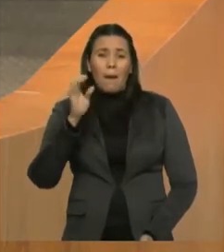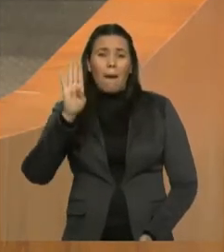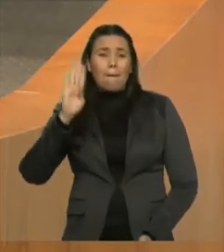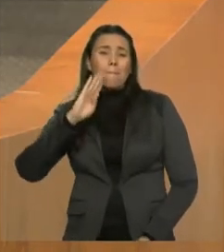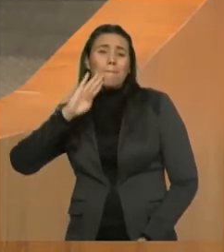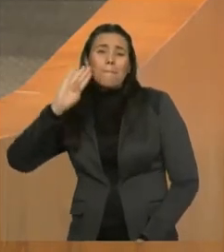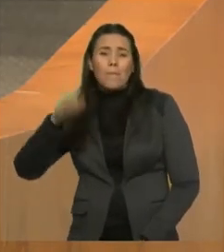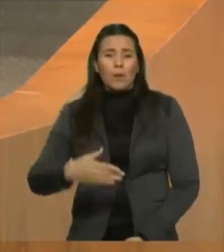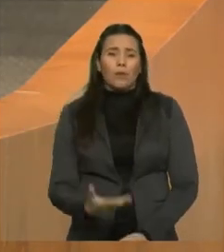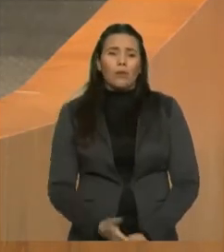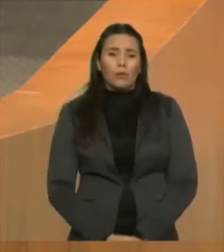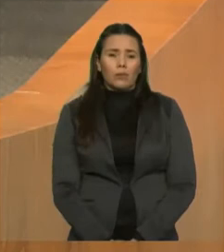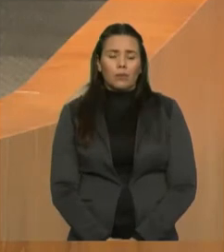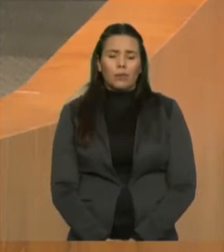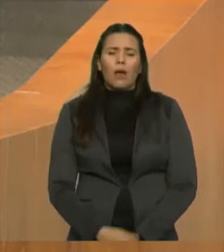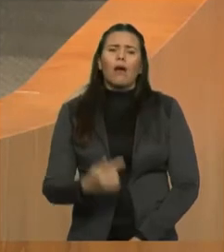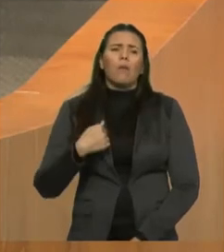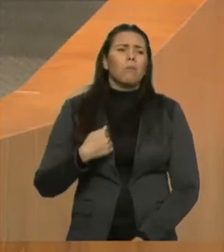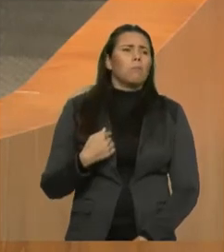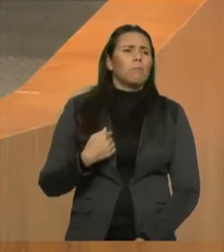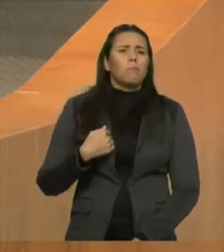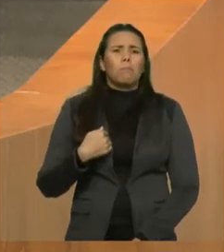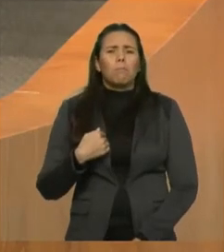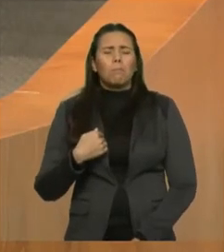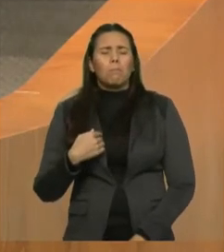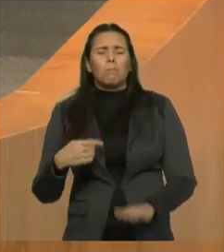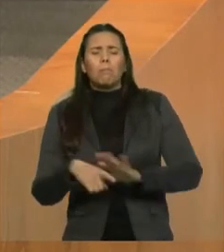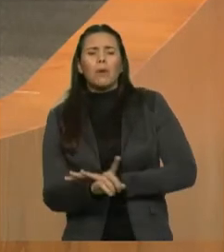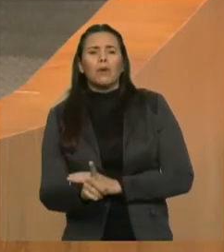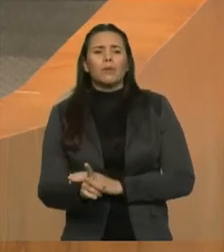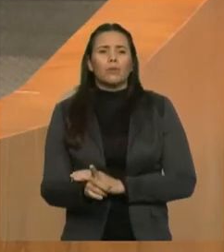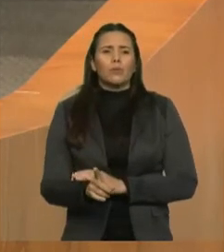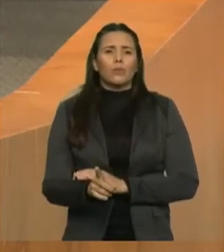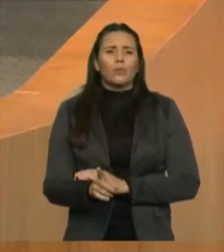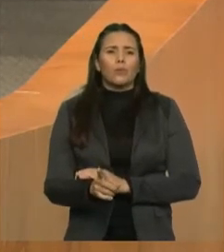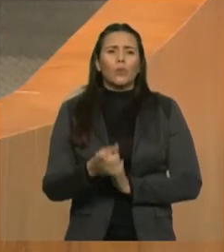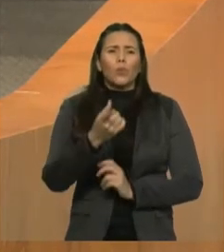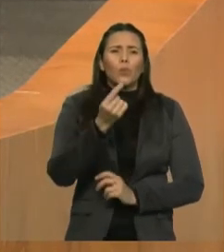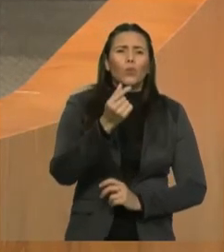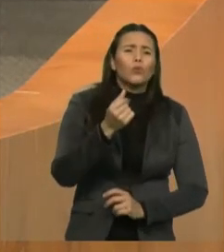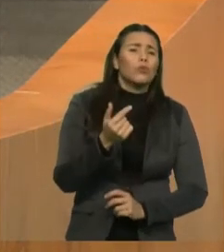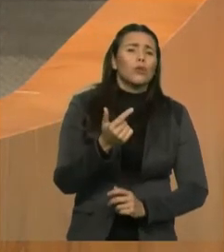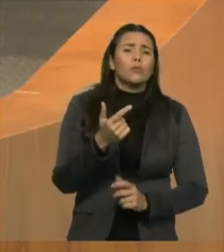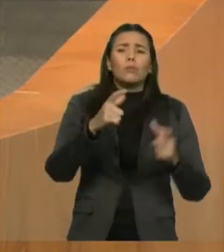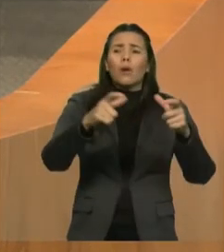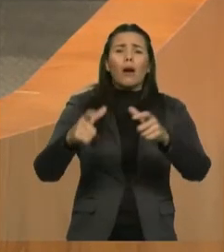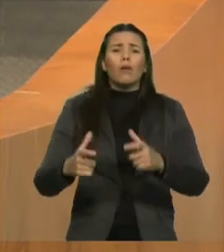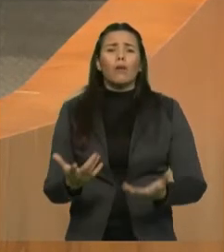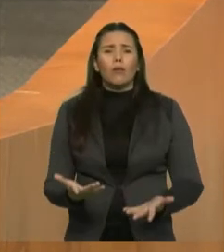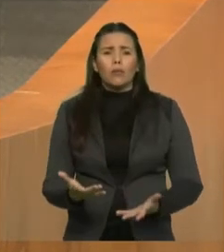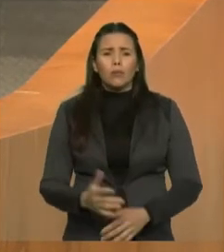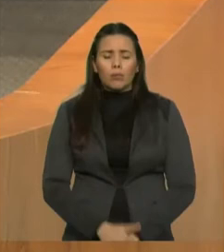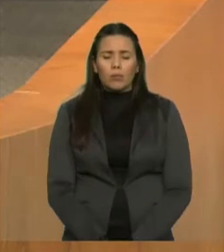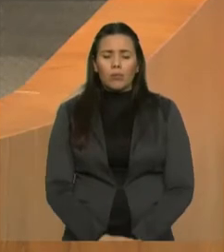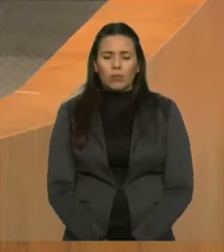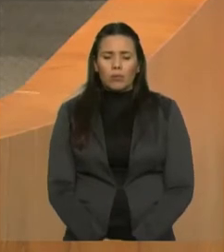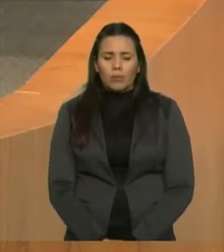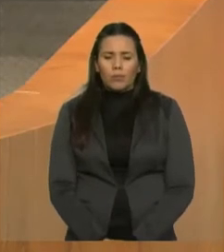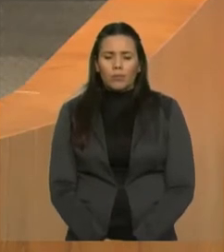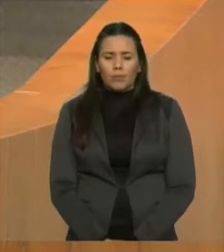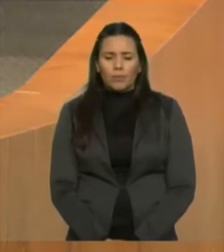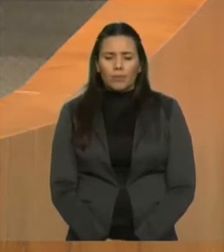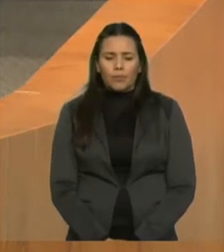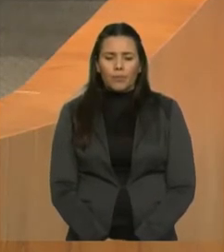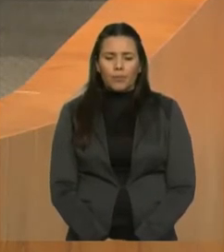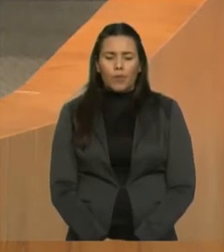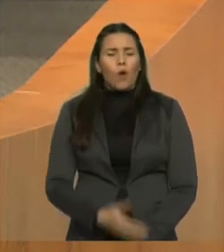permitir que tanto dinheiro vindo do governo federal para o combate ao coronavírus, para o combate à Covid